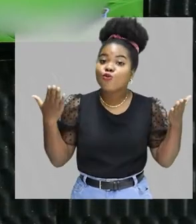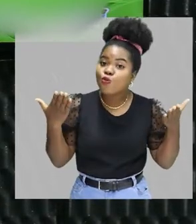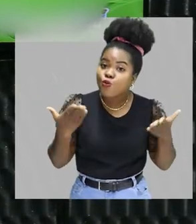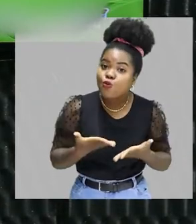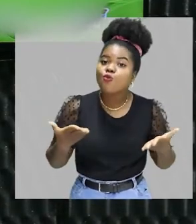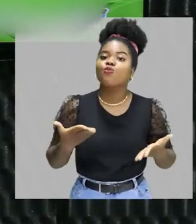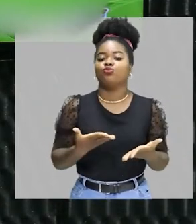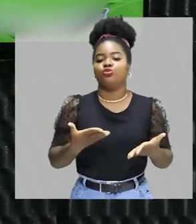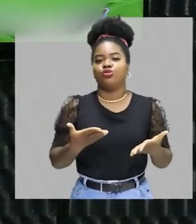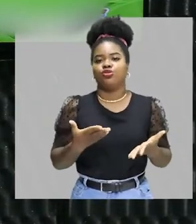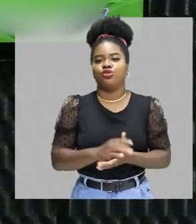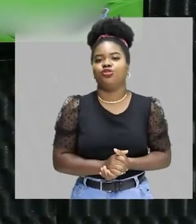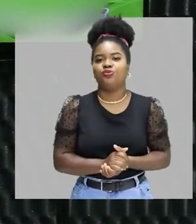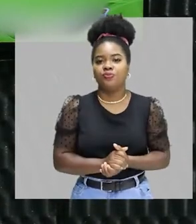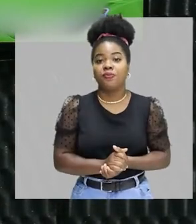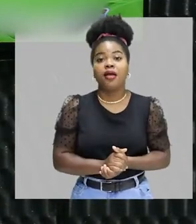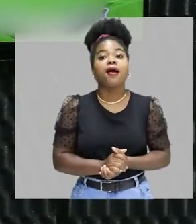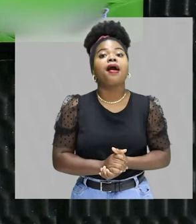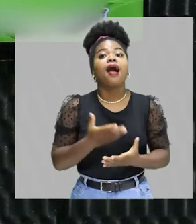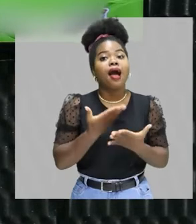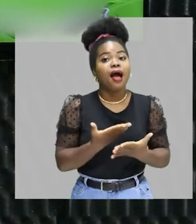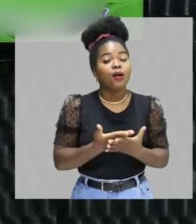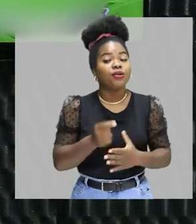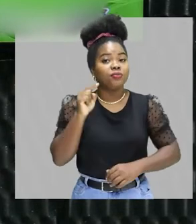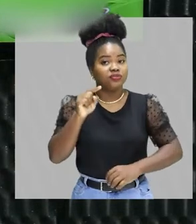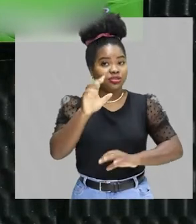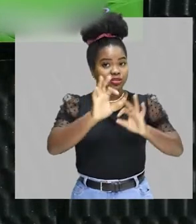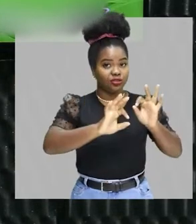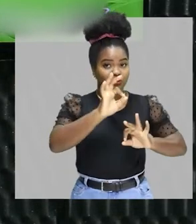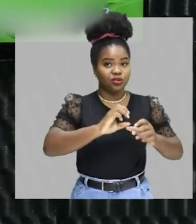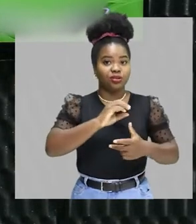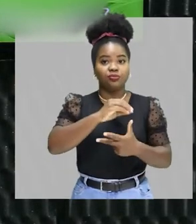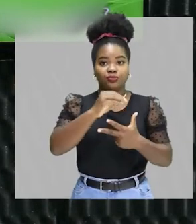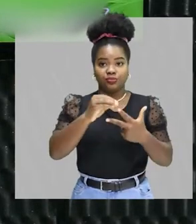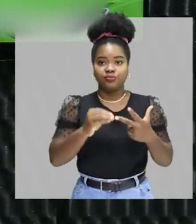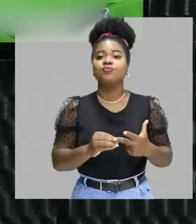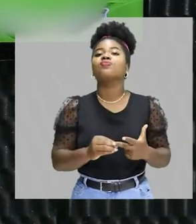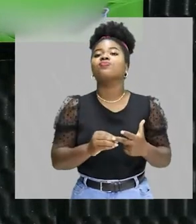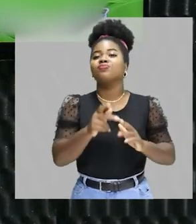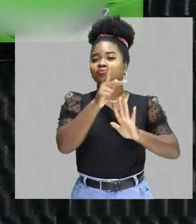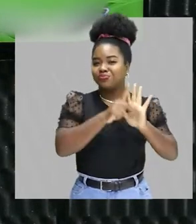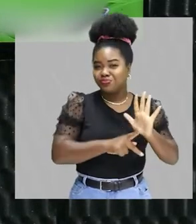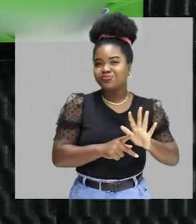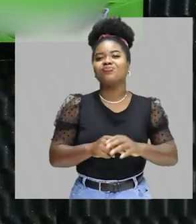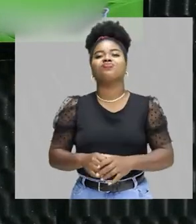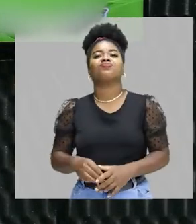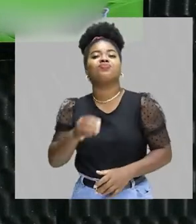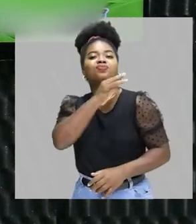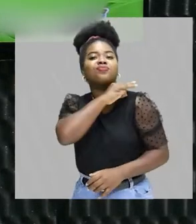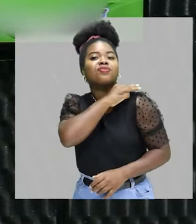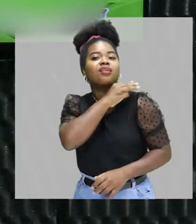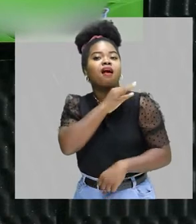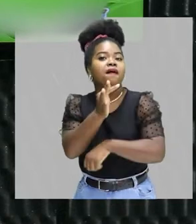conversa é com essa galera que está se preparando para o Enem. Turminha, o projeto Terceirão Não Tira